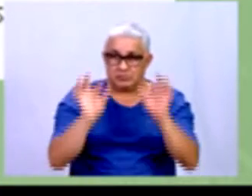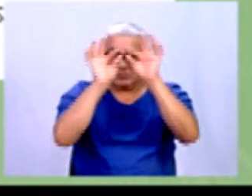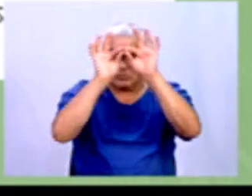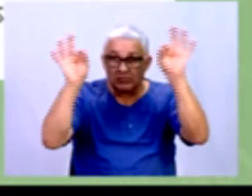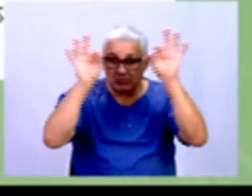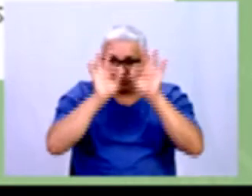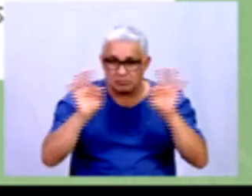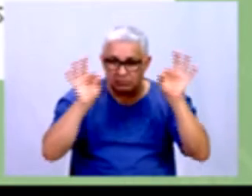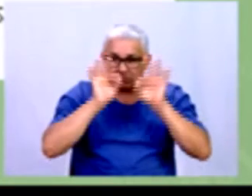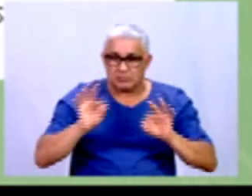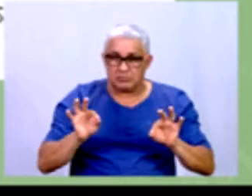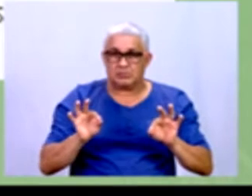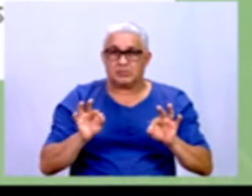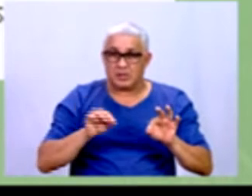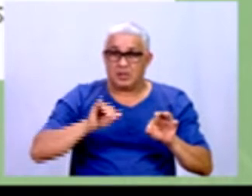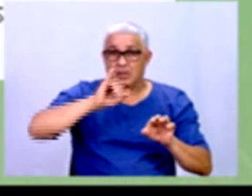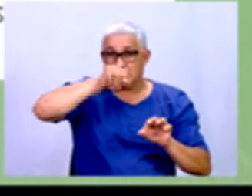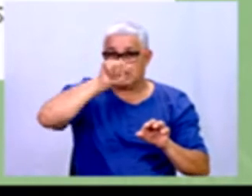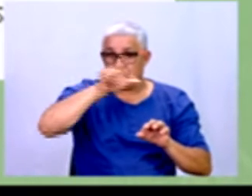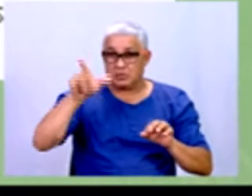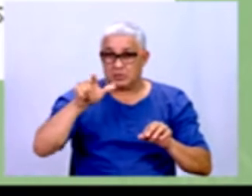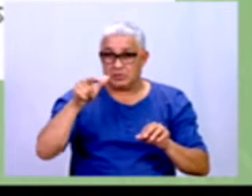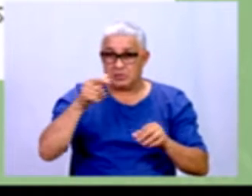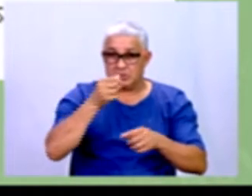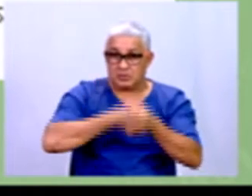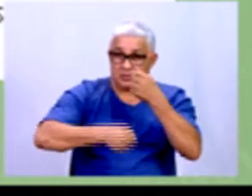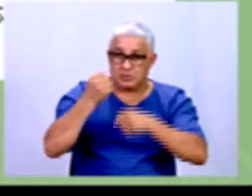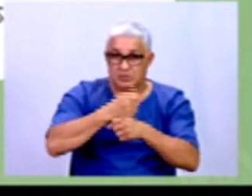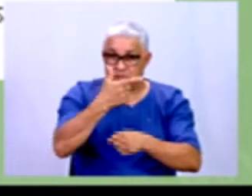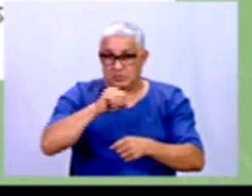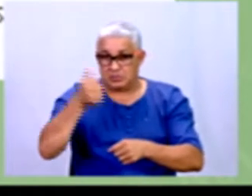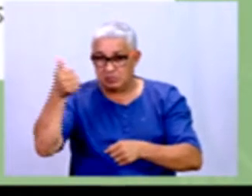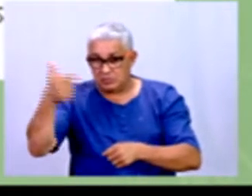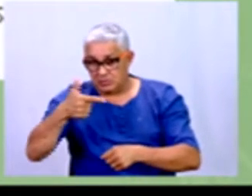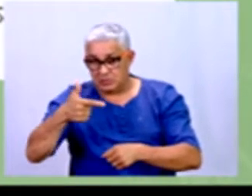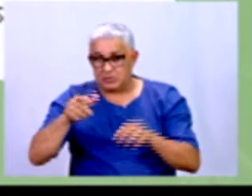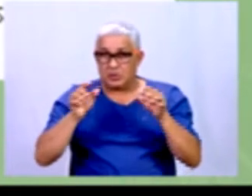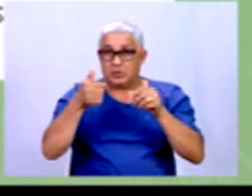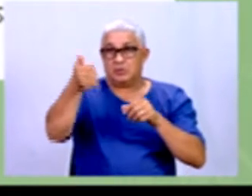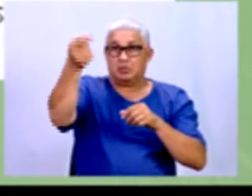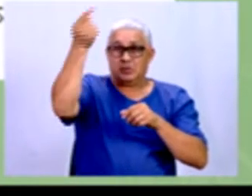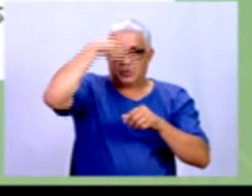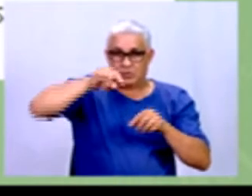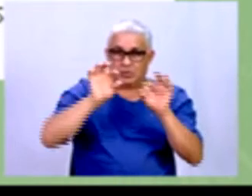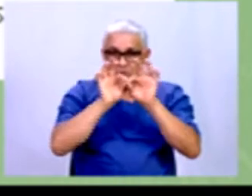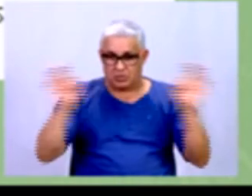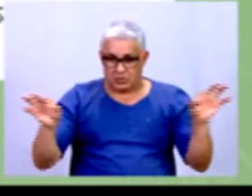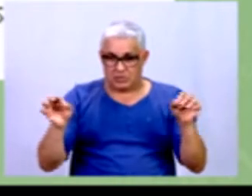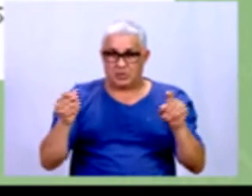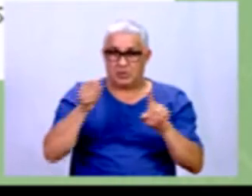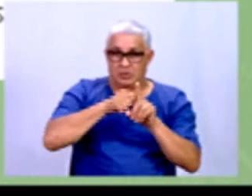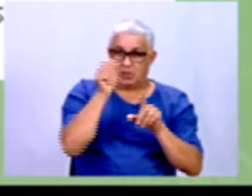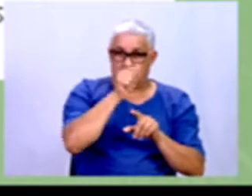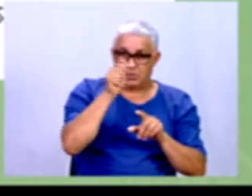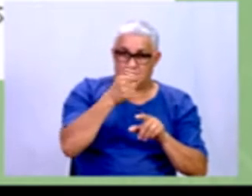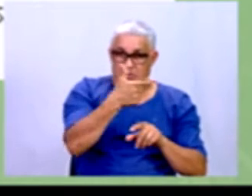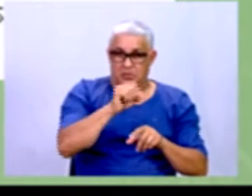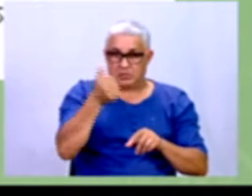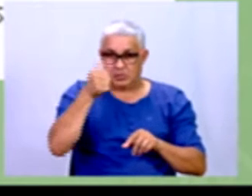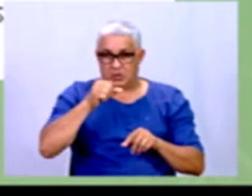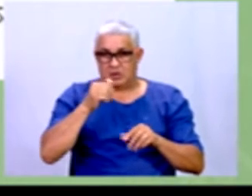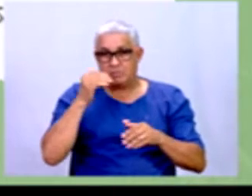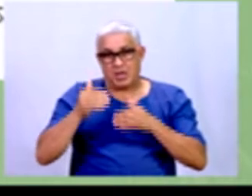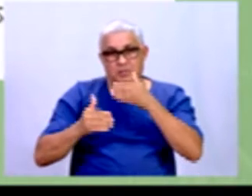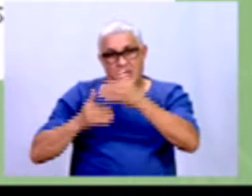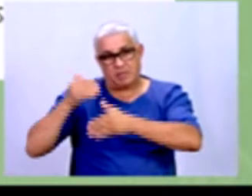são relacionados a julho de 2012. Nessa linha aqui, agosto de 2012 e assim por diante.